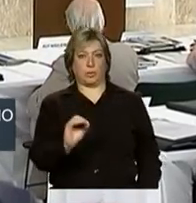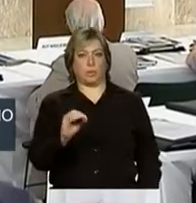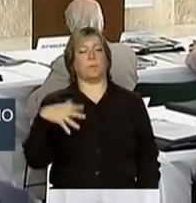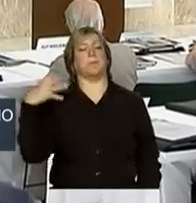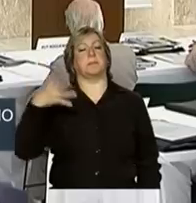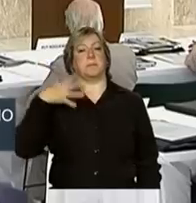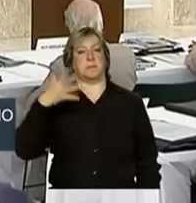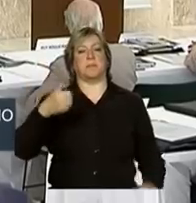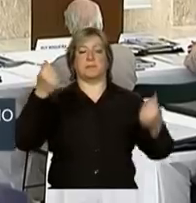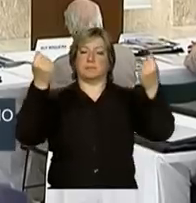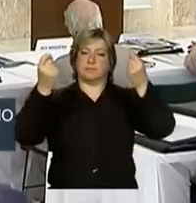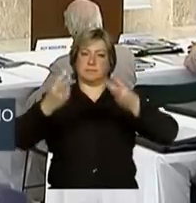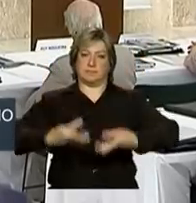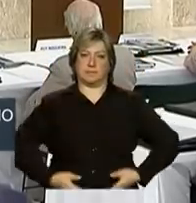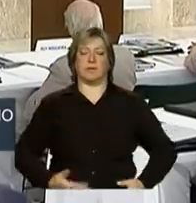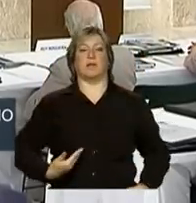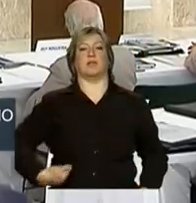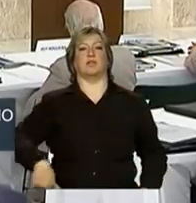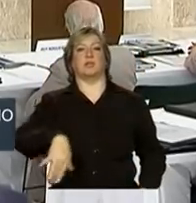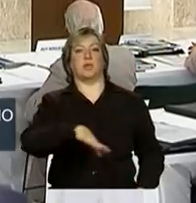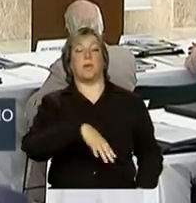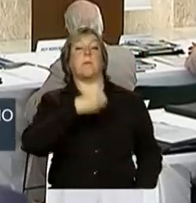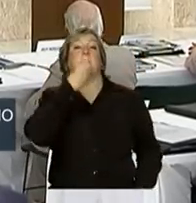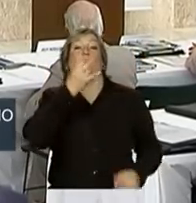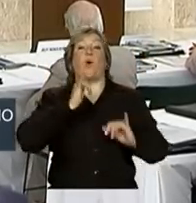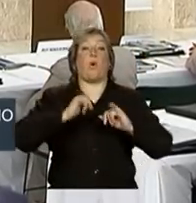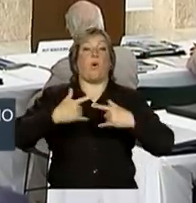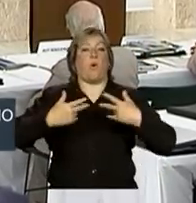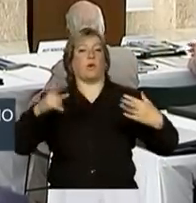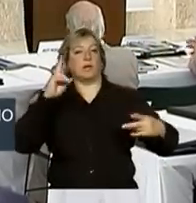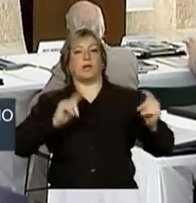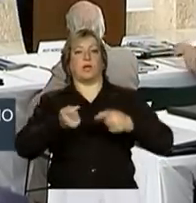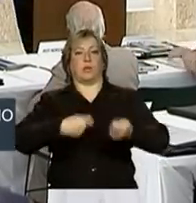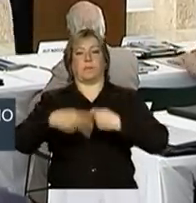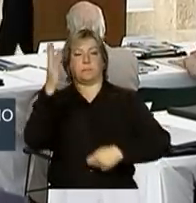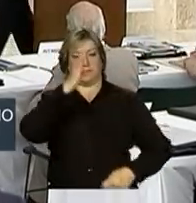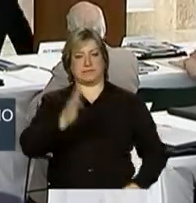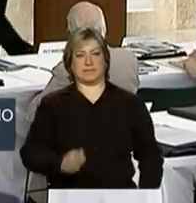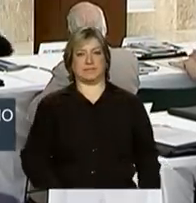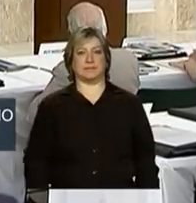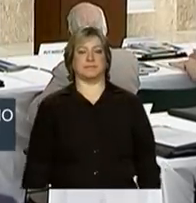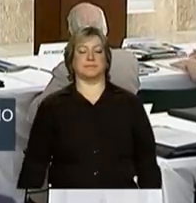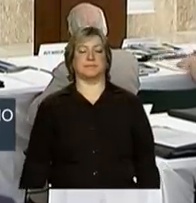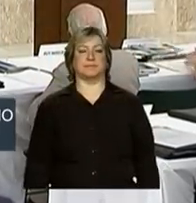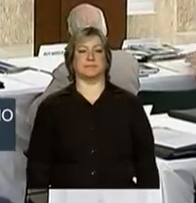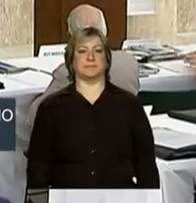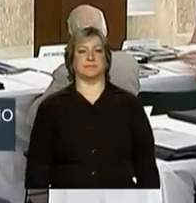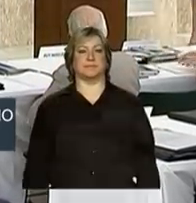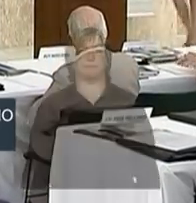para que possa nos dar boas notícias sobre a economia brasileira. Obrigado.